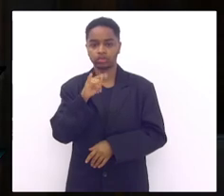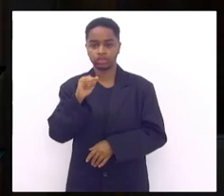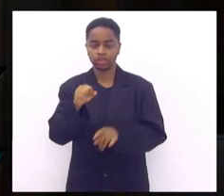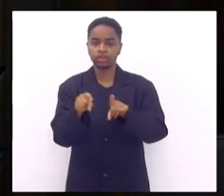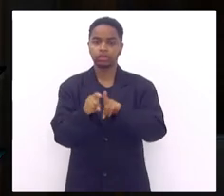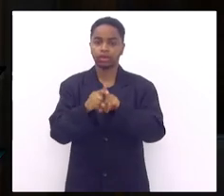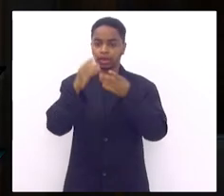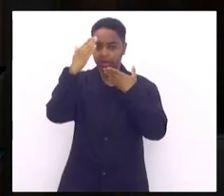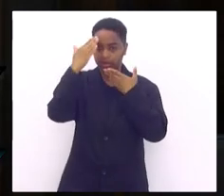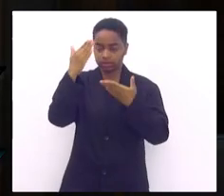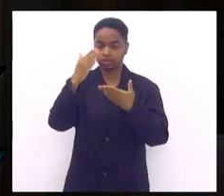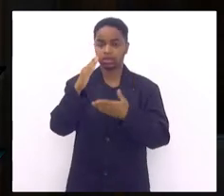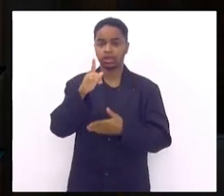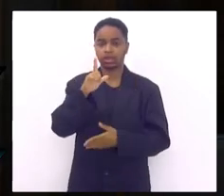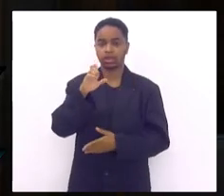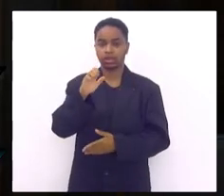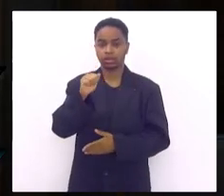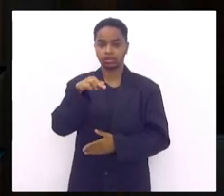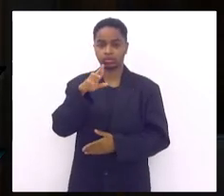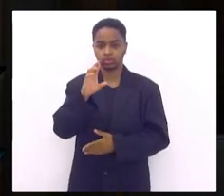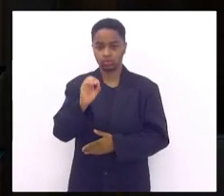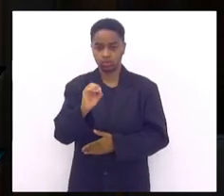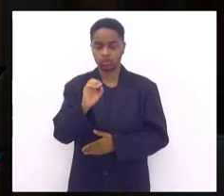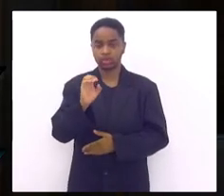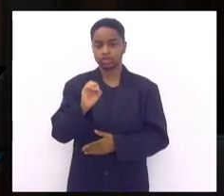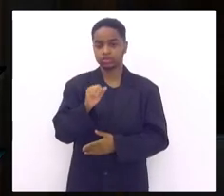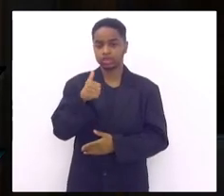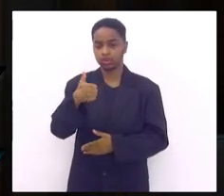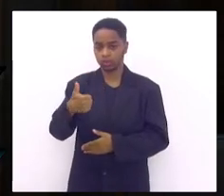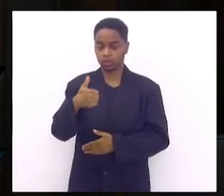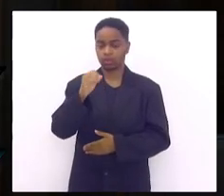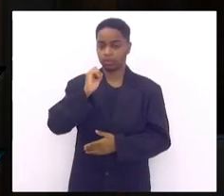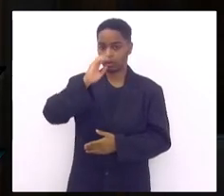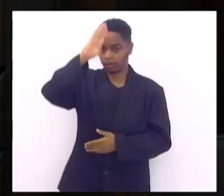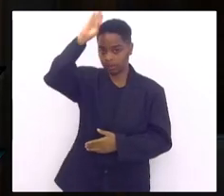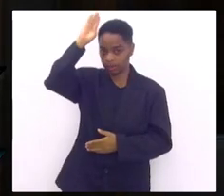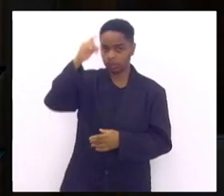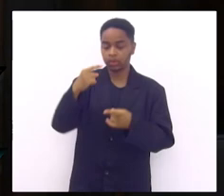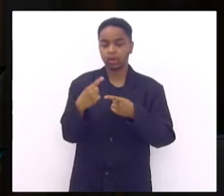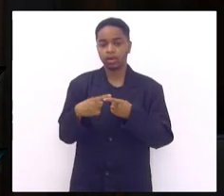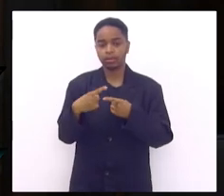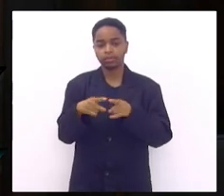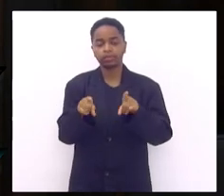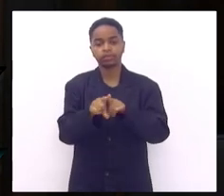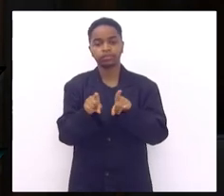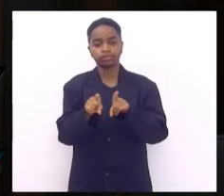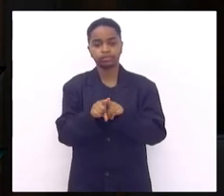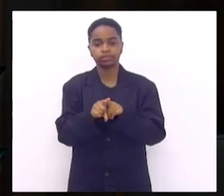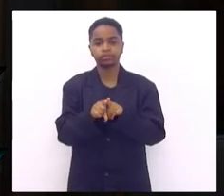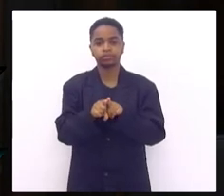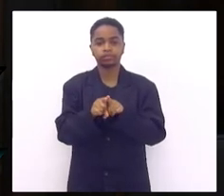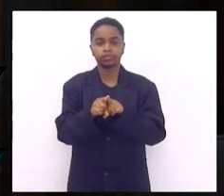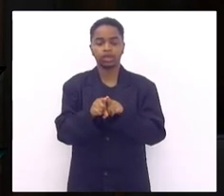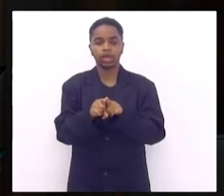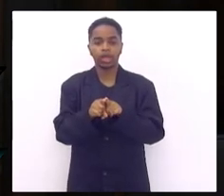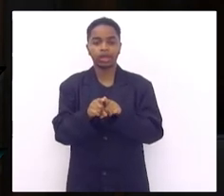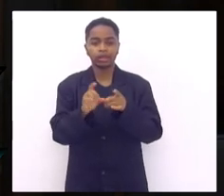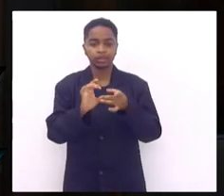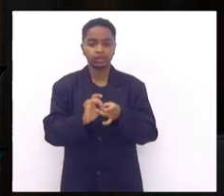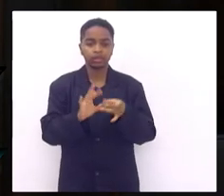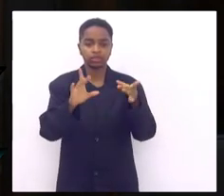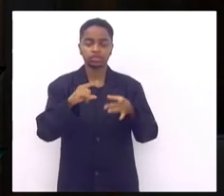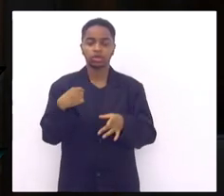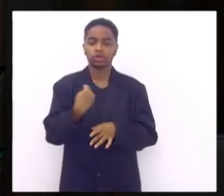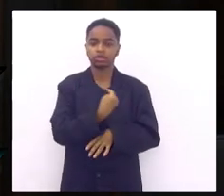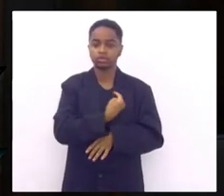Leandro que é o nosso 01 do bombeiro Leandro Monteiro que tem dado também espaço para que a gente possa estar